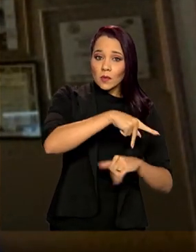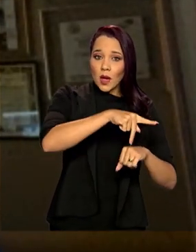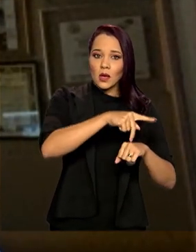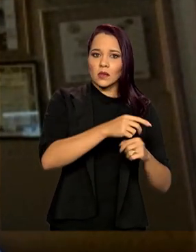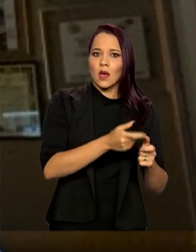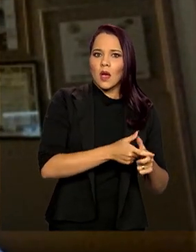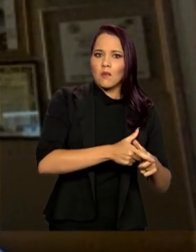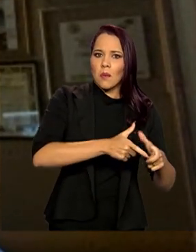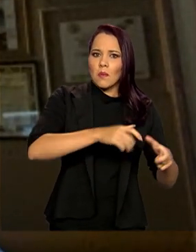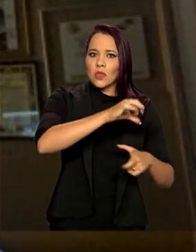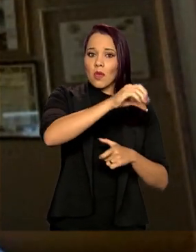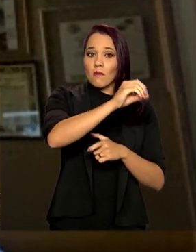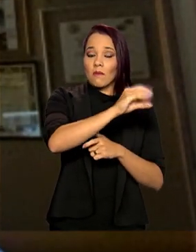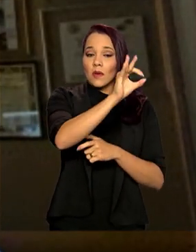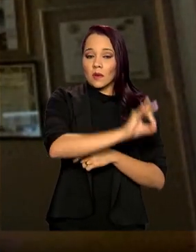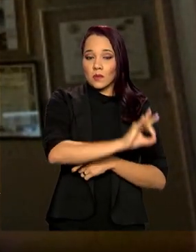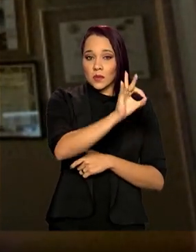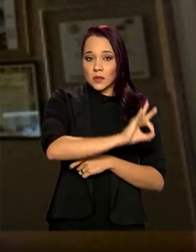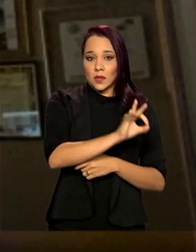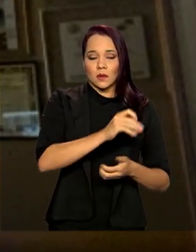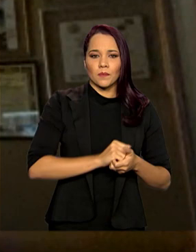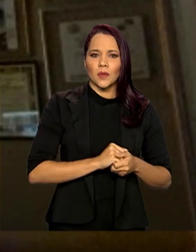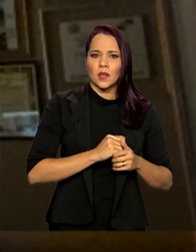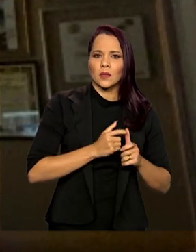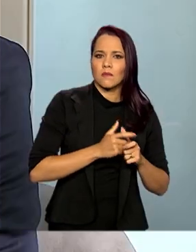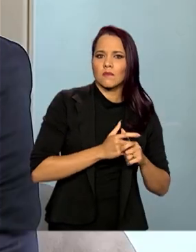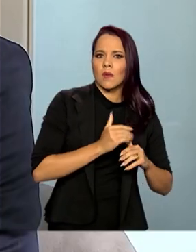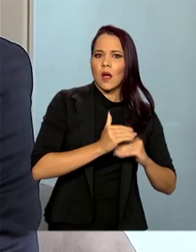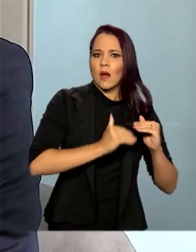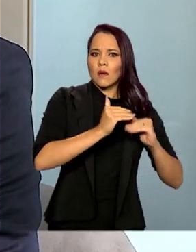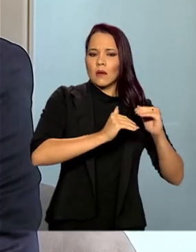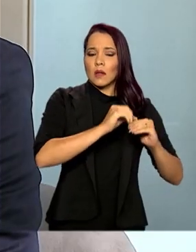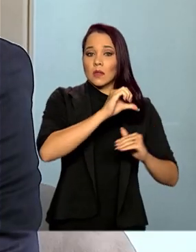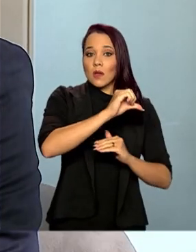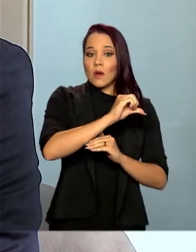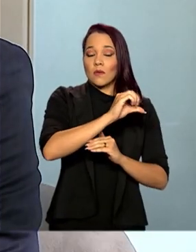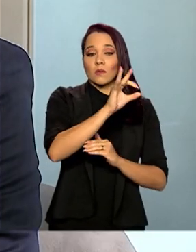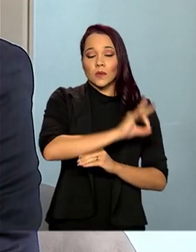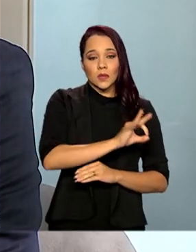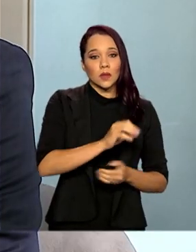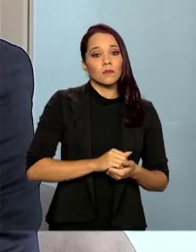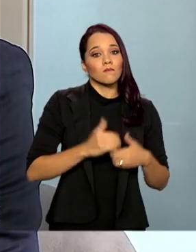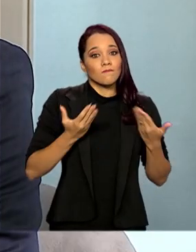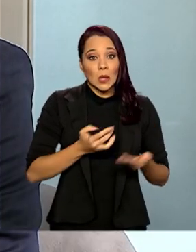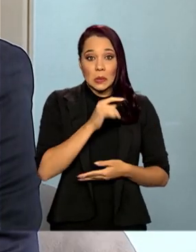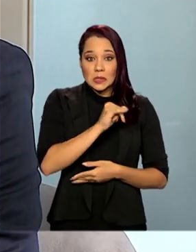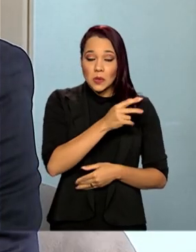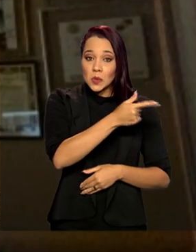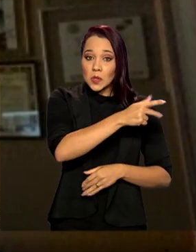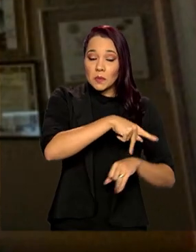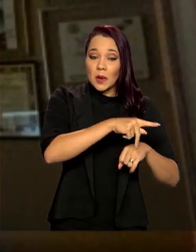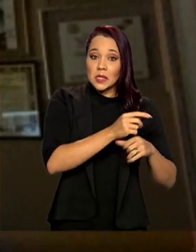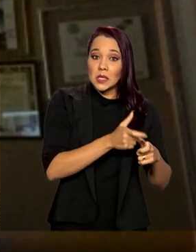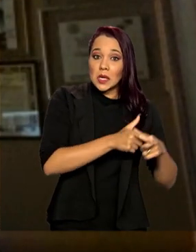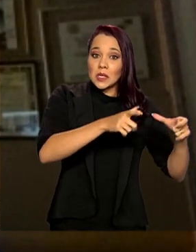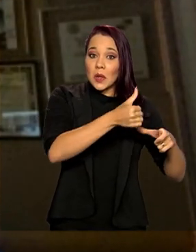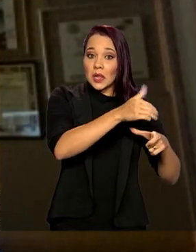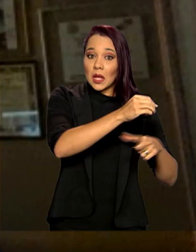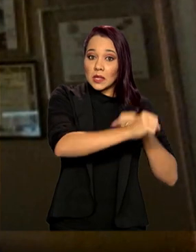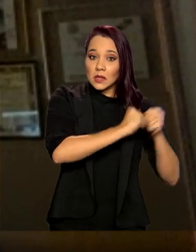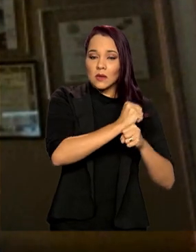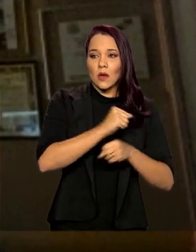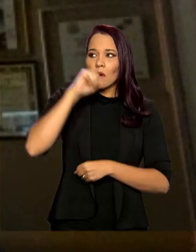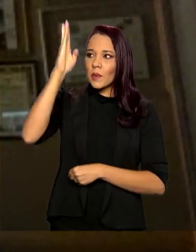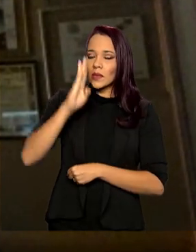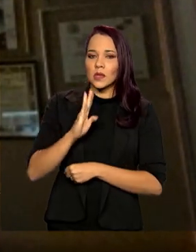90%, eles cresceram 9%. Ou seja, se eles cresceram em 10 anos, o Brasil levaria